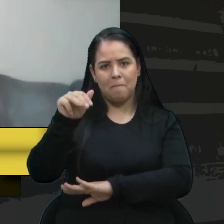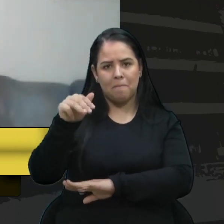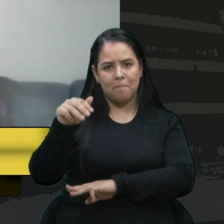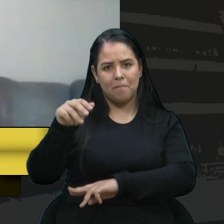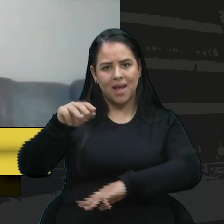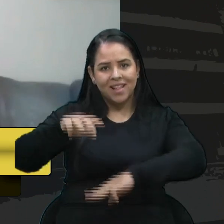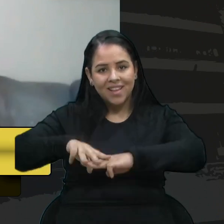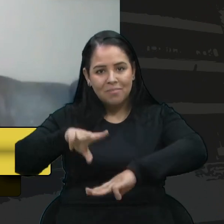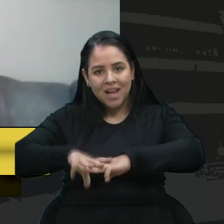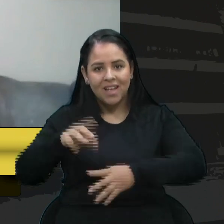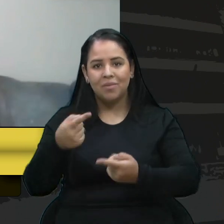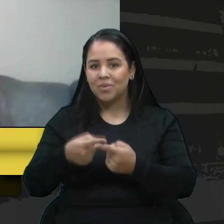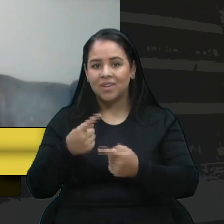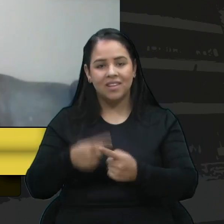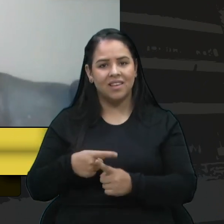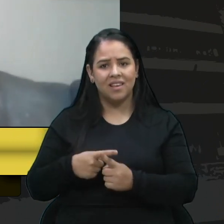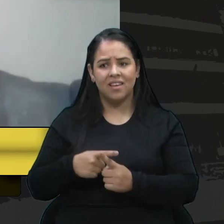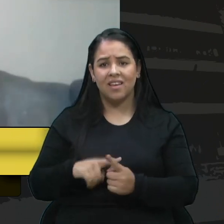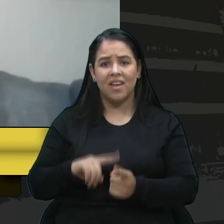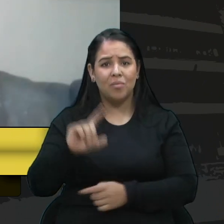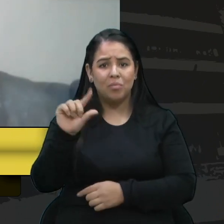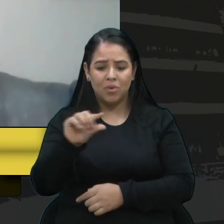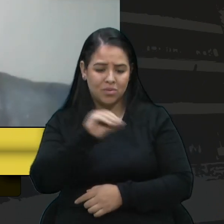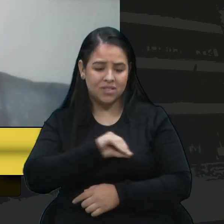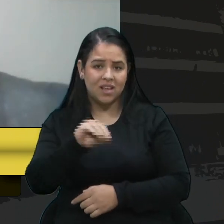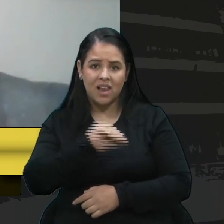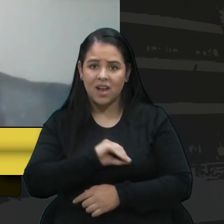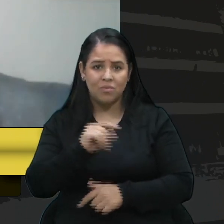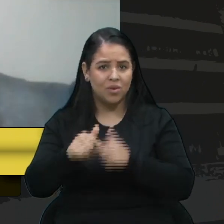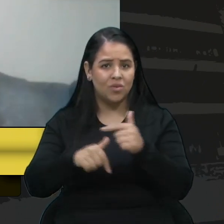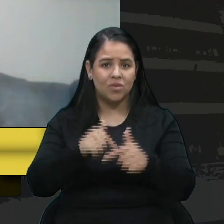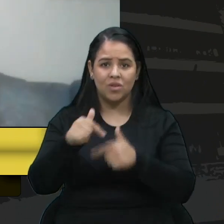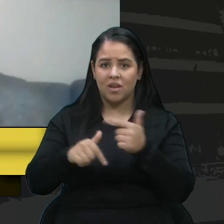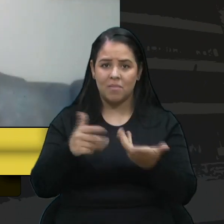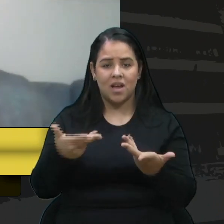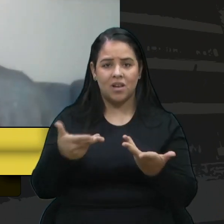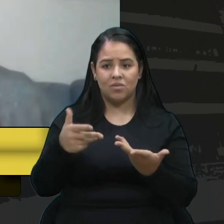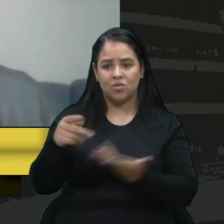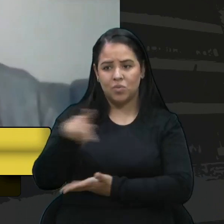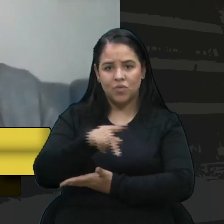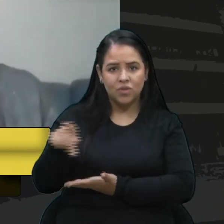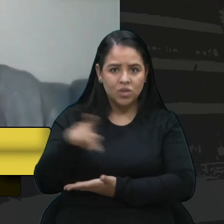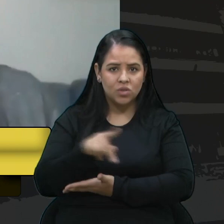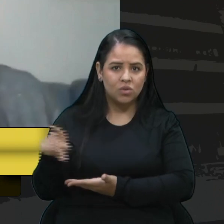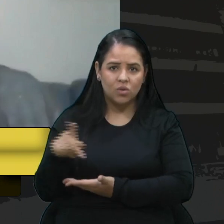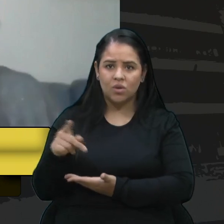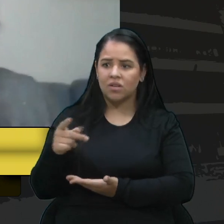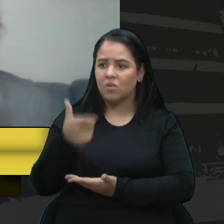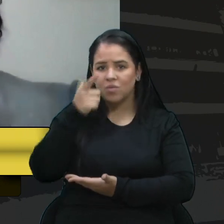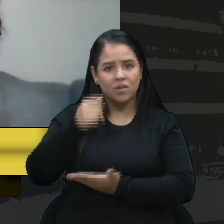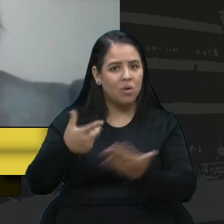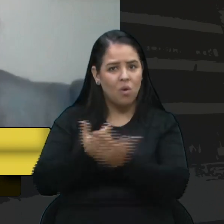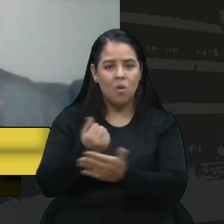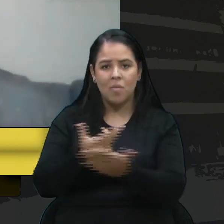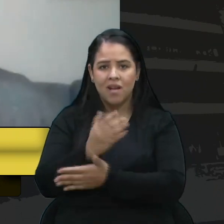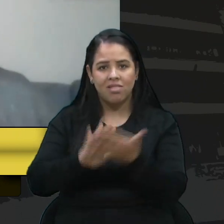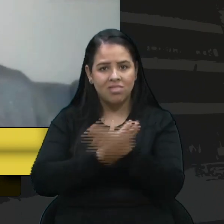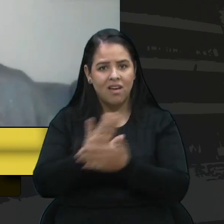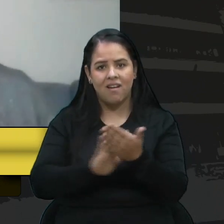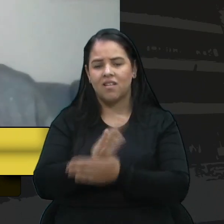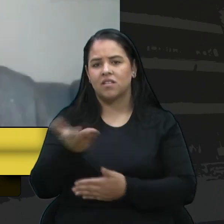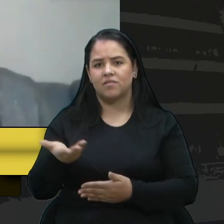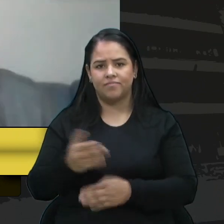pena ser professor no Estado. Porque não vale a pena ter um baixo poder de compra. Porque não vale a pena